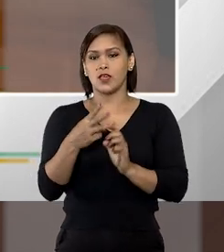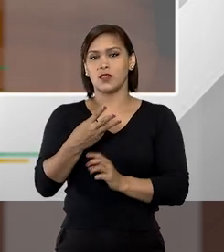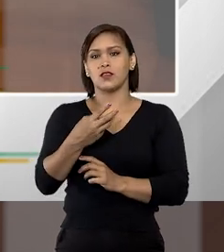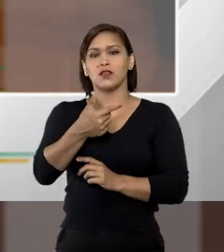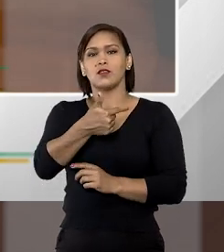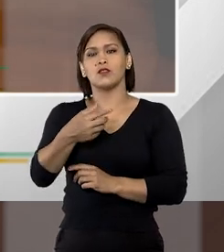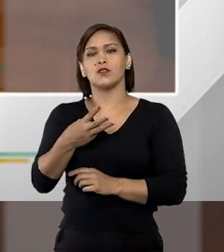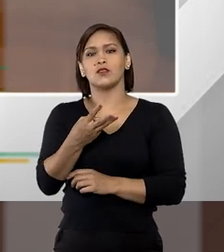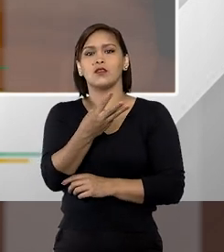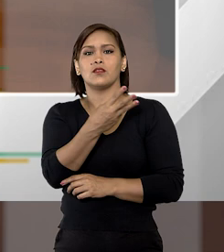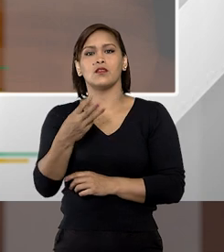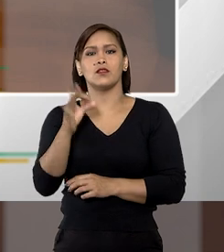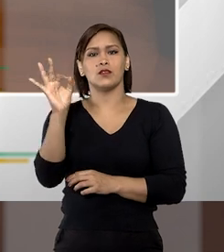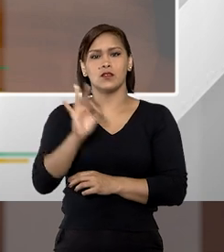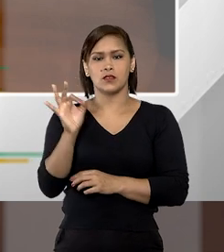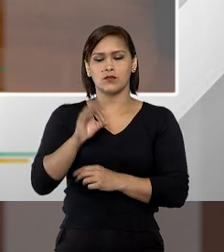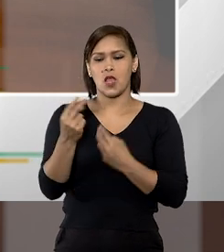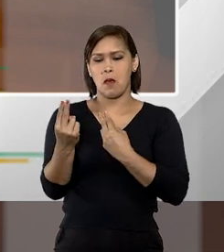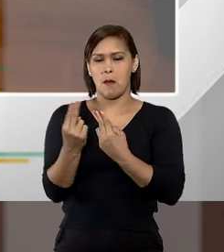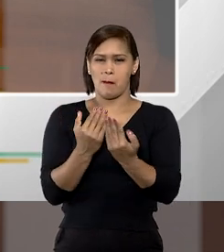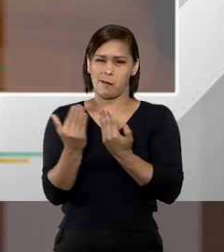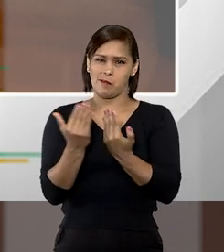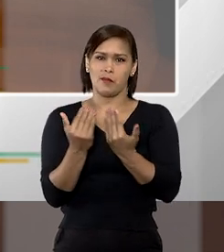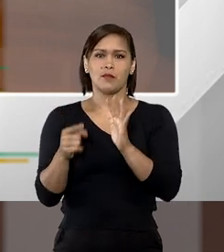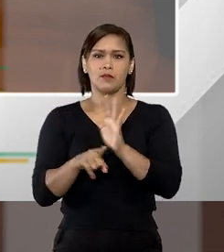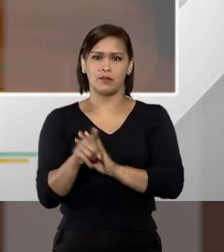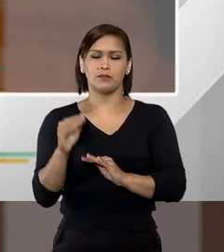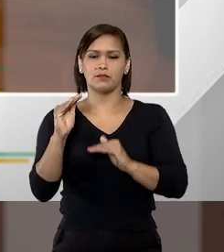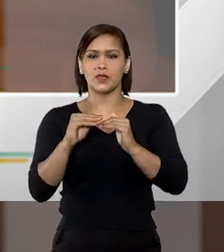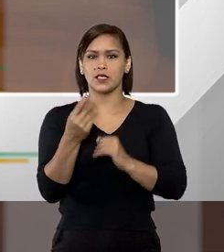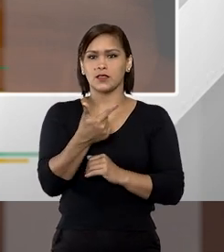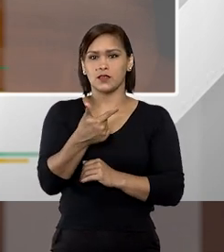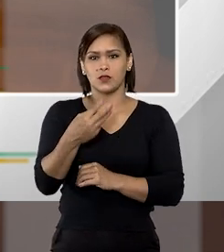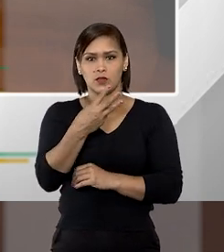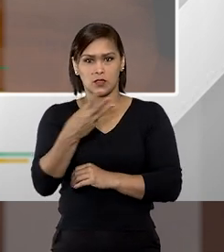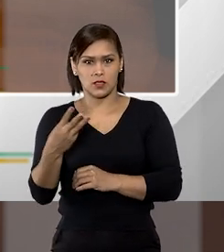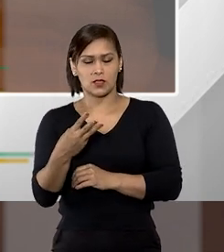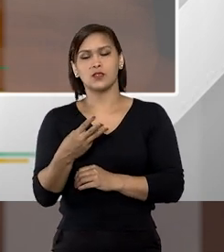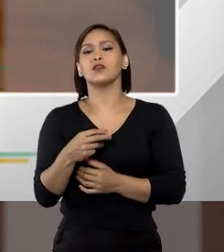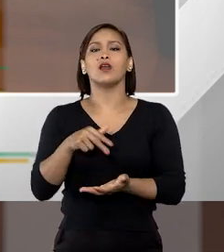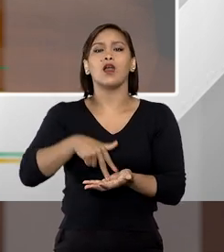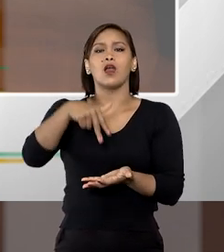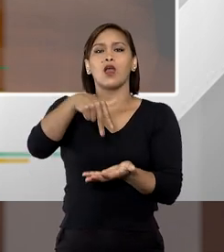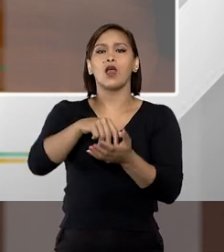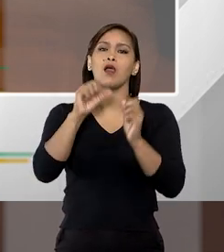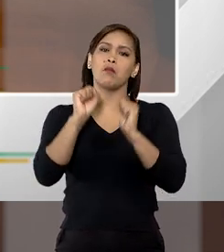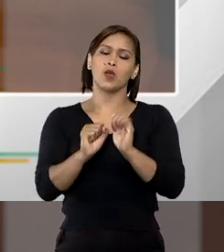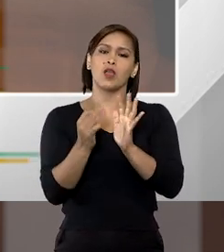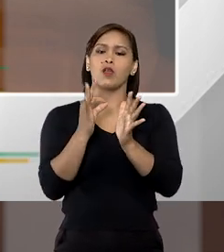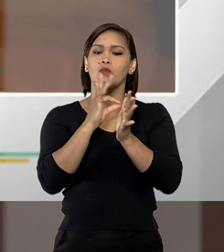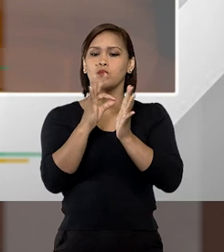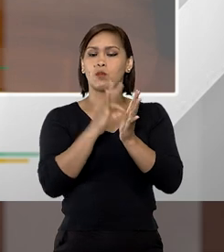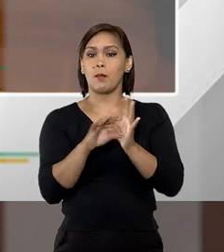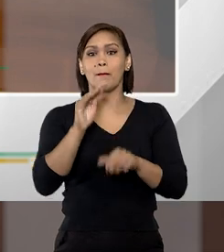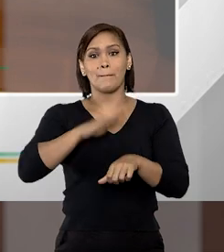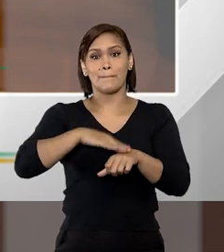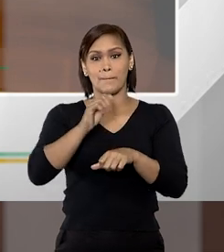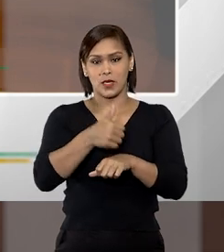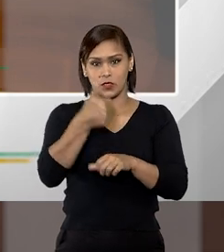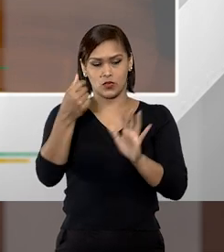% 33% com empate técnico, portanto, em segundo e terceiro lugar, e elas poderiam assinalar mais de uma alternativa,